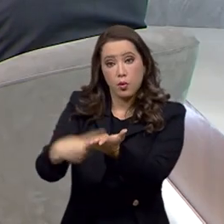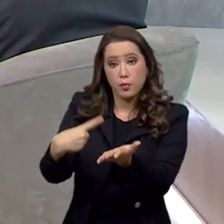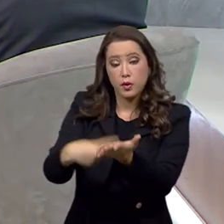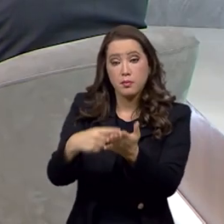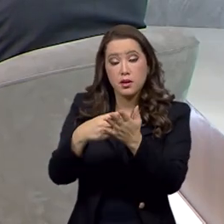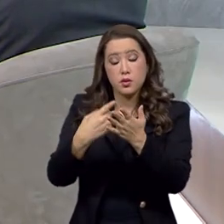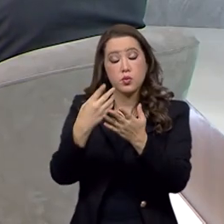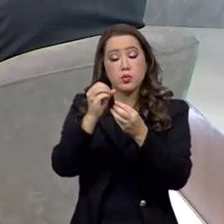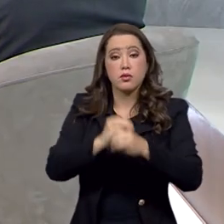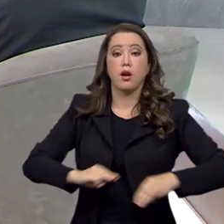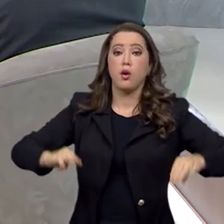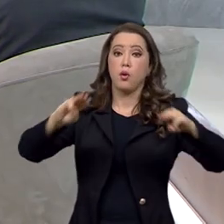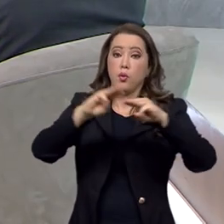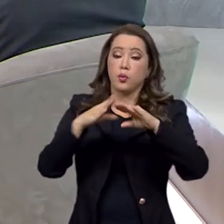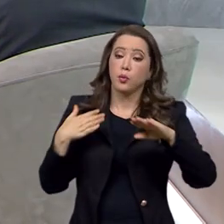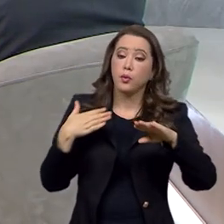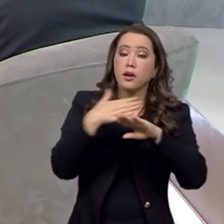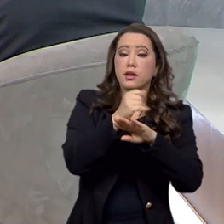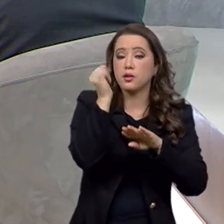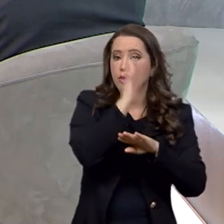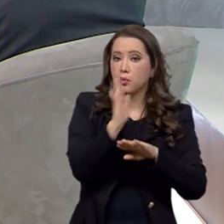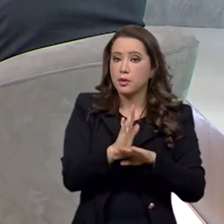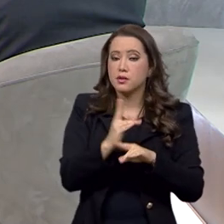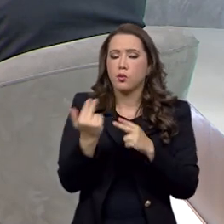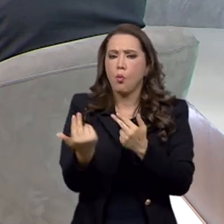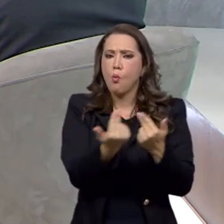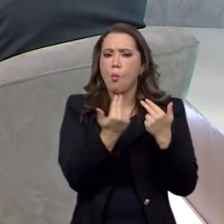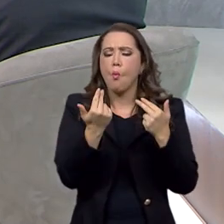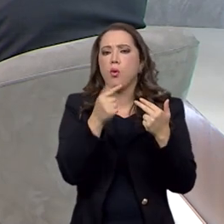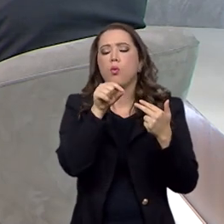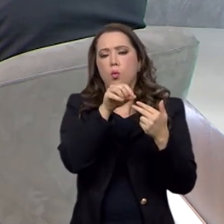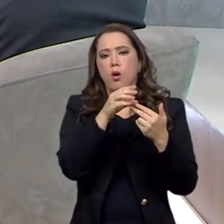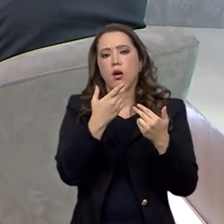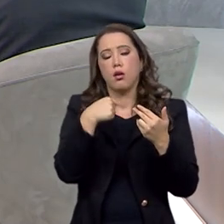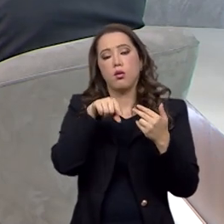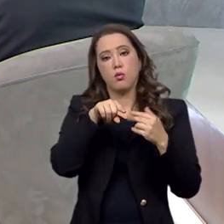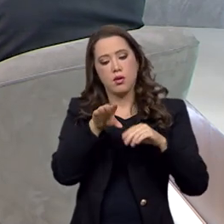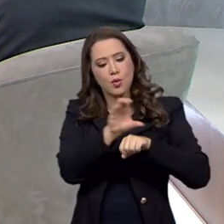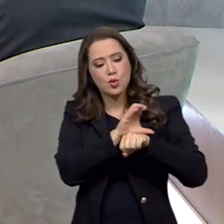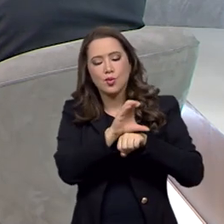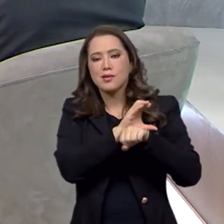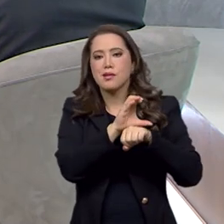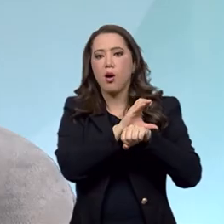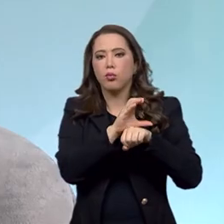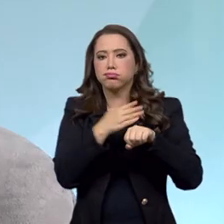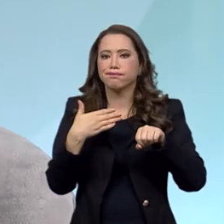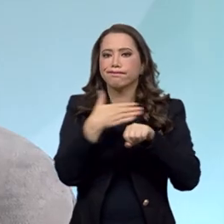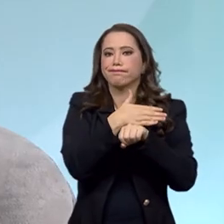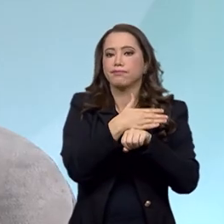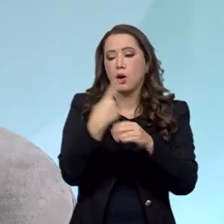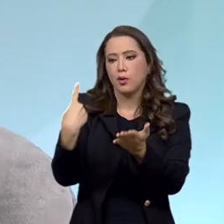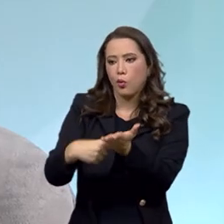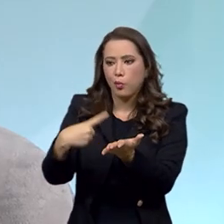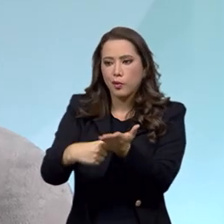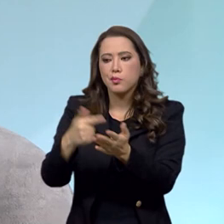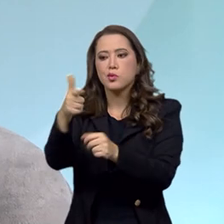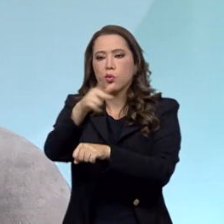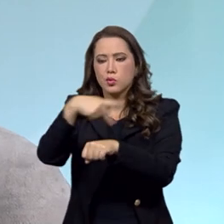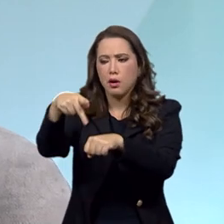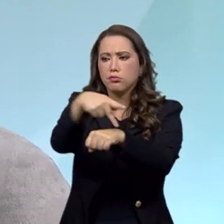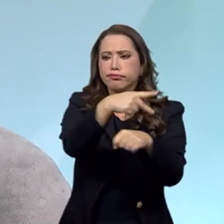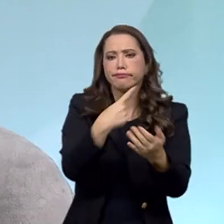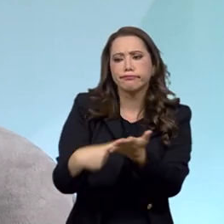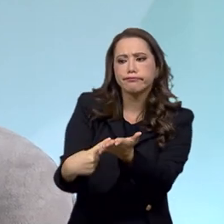entra no Brasil com um status equivalente à nossa Constituição, ela acaba não só balizando